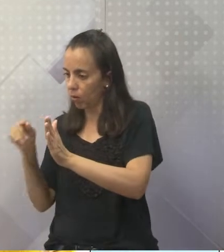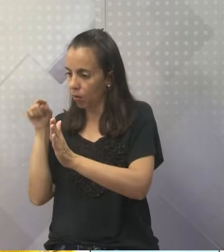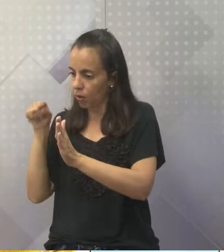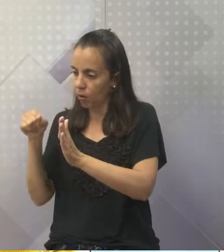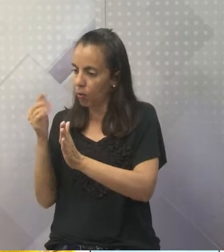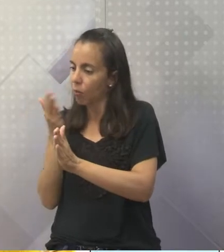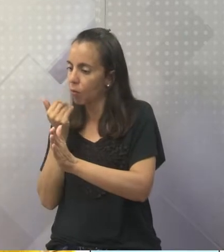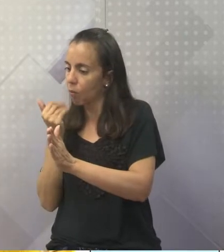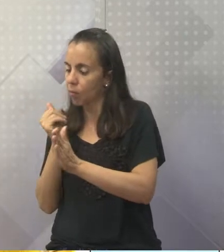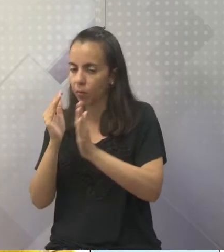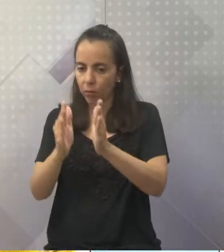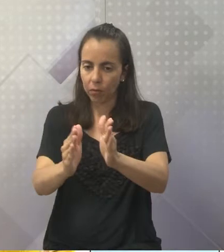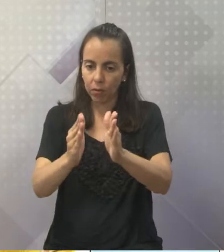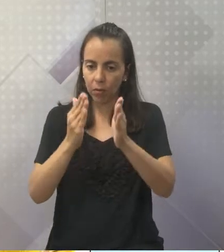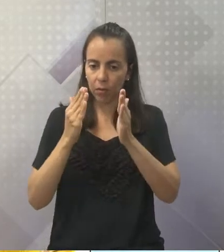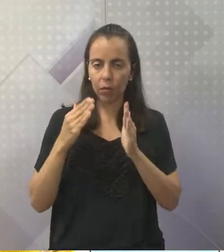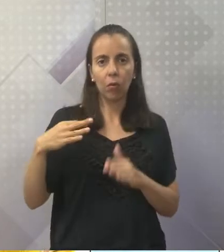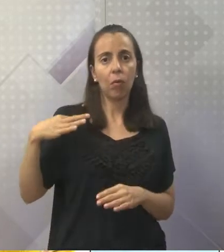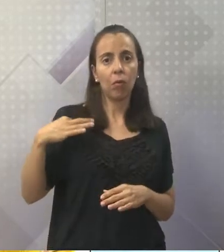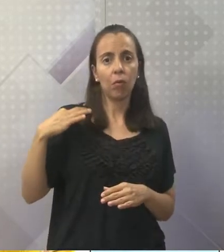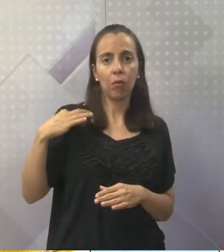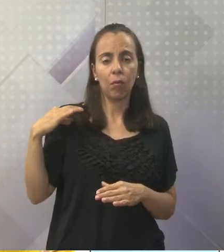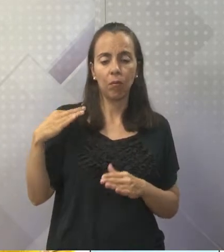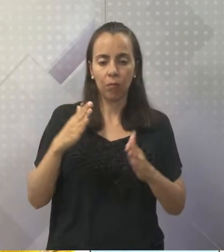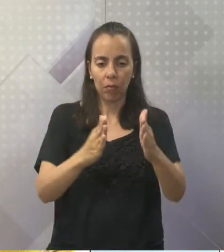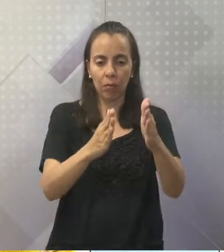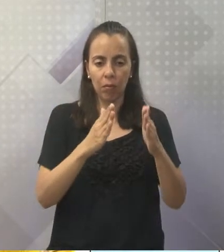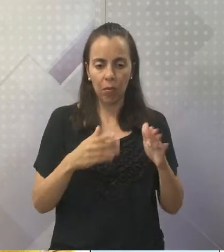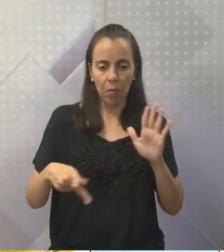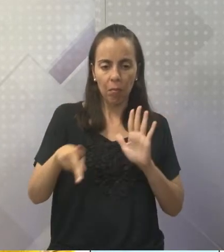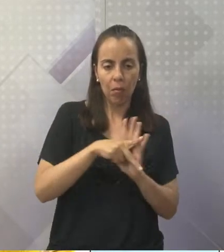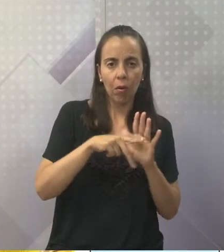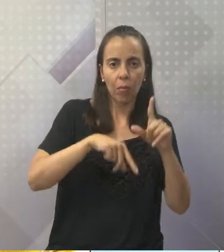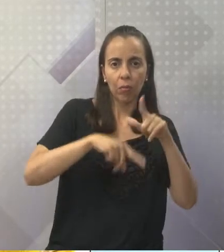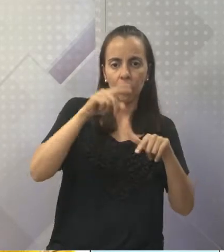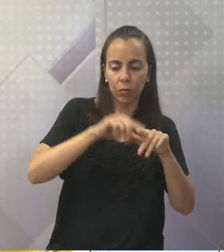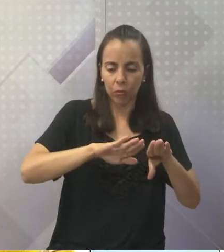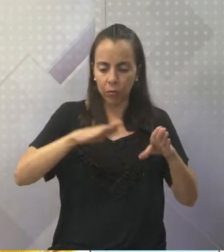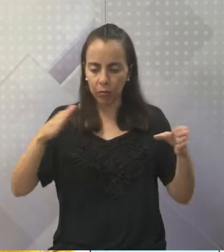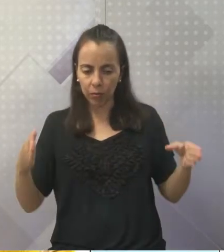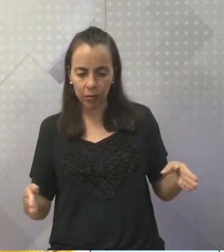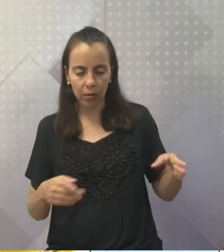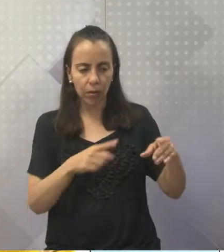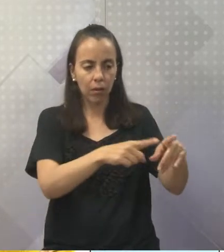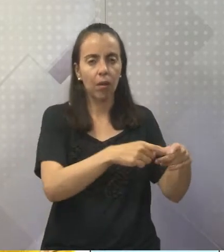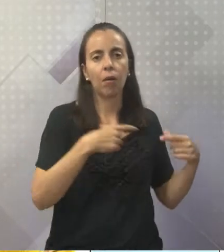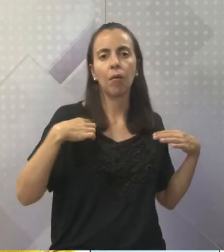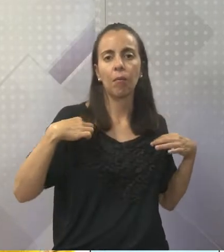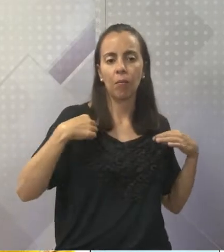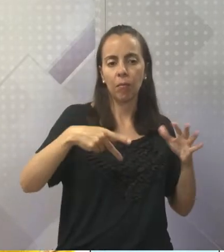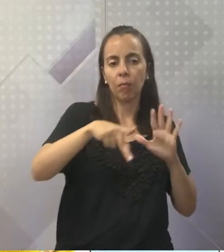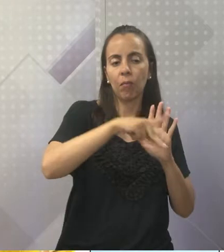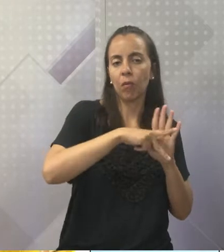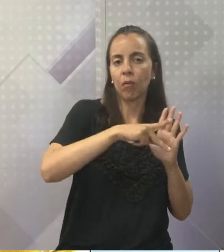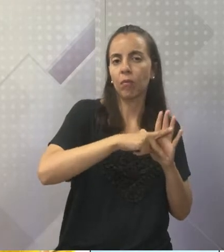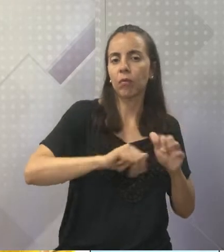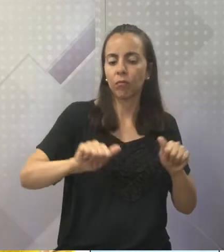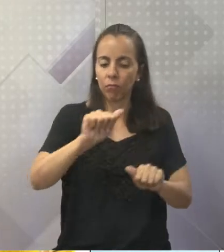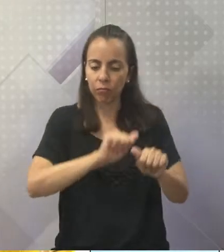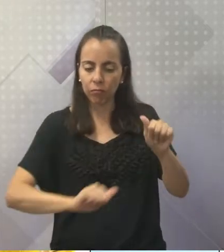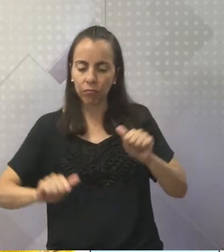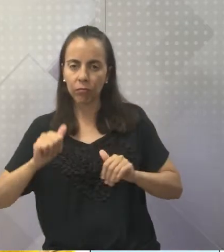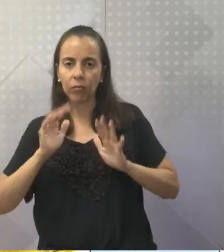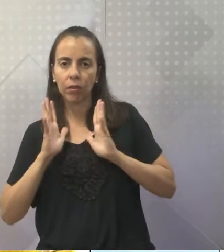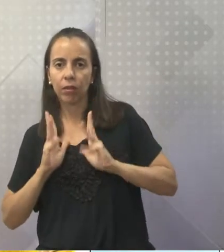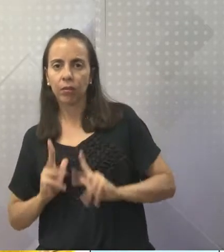vestuário, a parte de mesa, a parte de limpeza. Naqueles slides que a gente mostrou, tinha